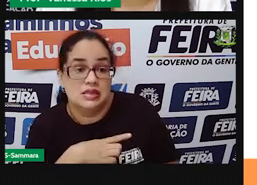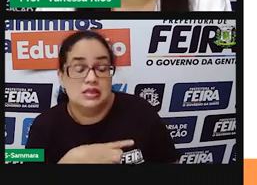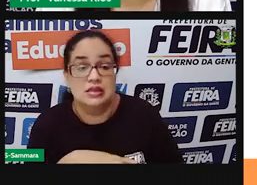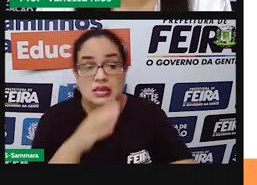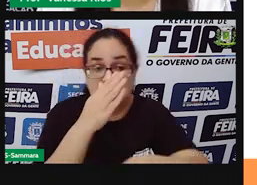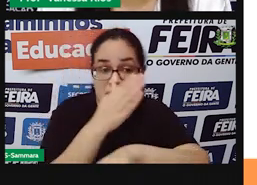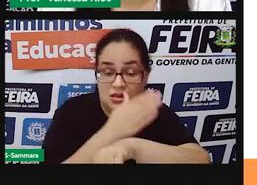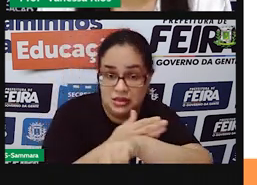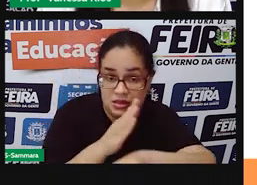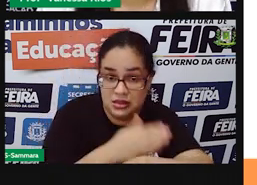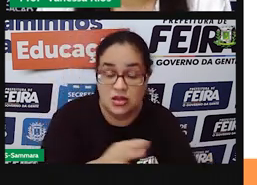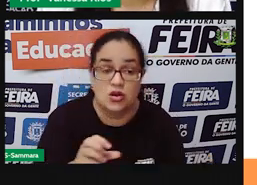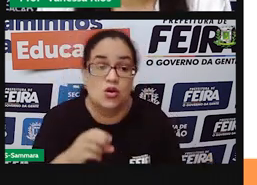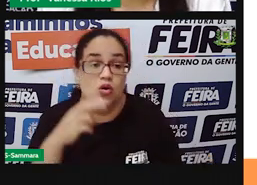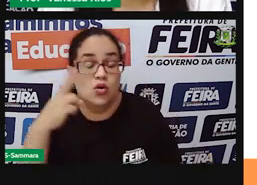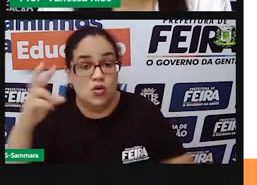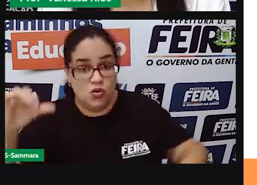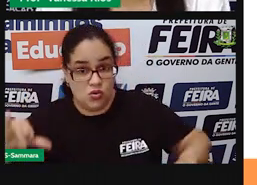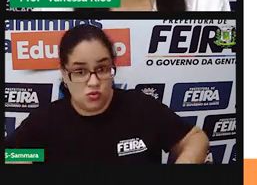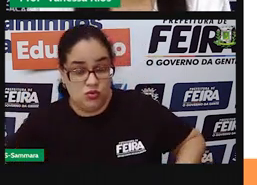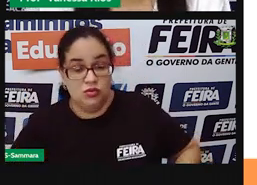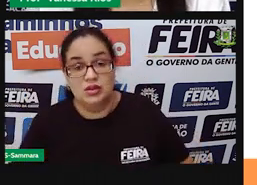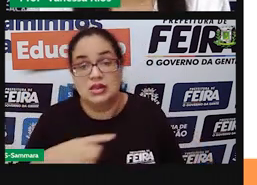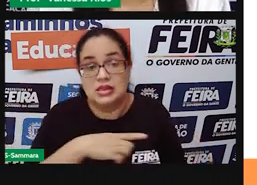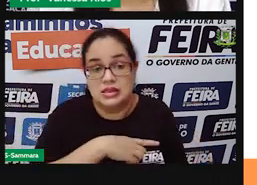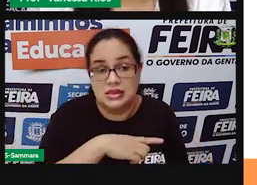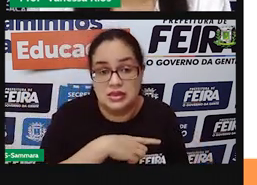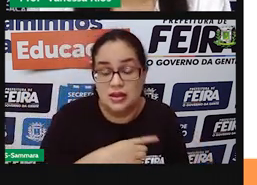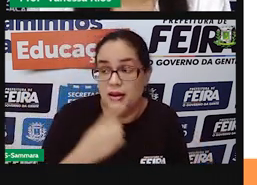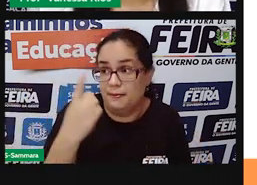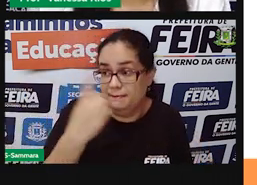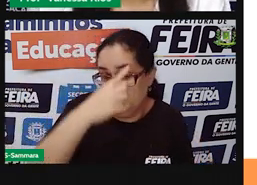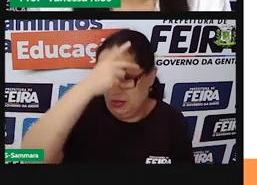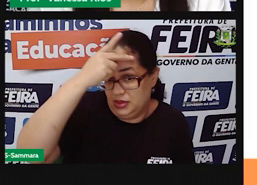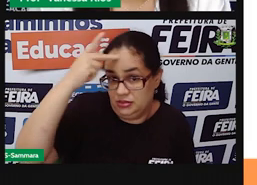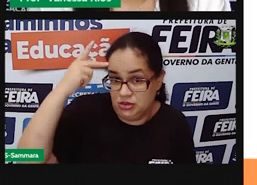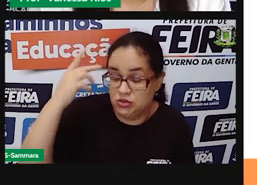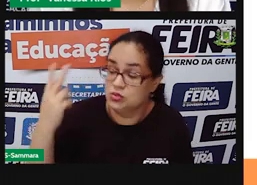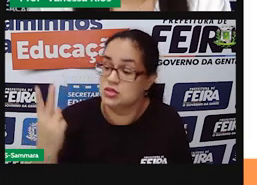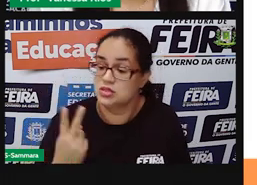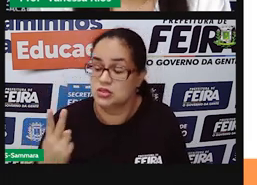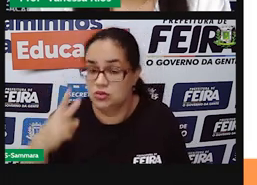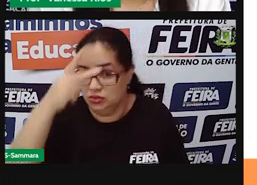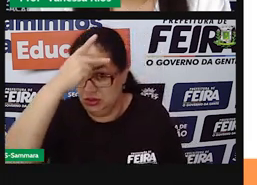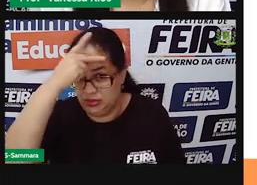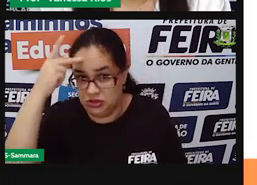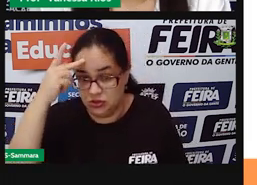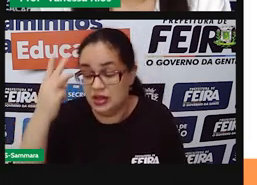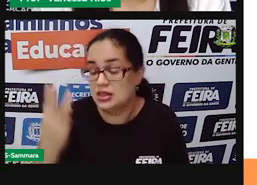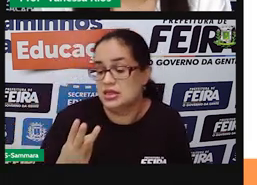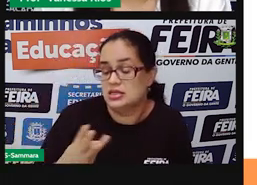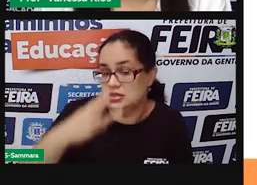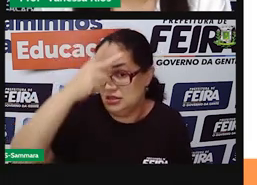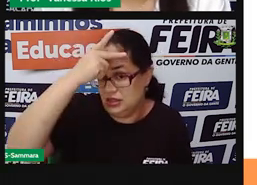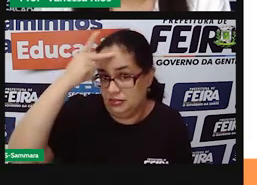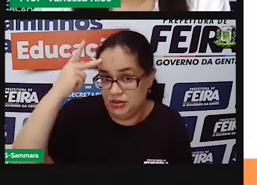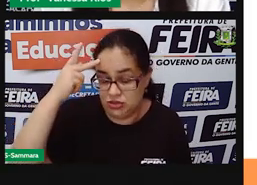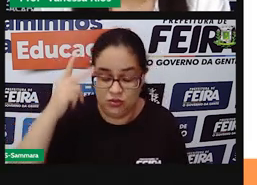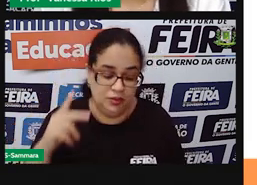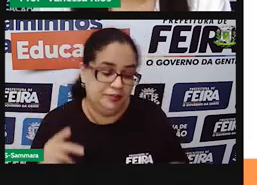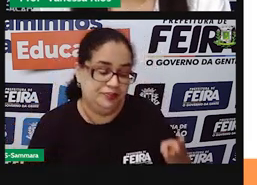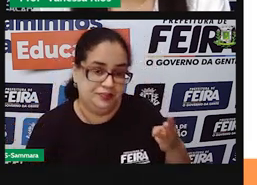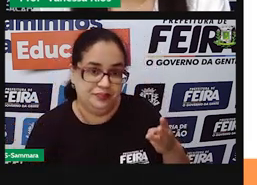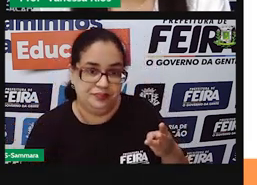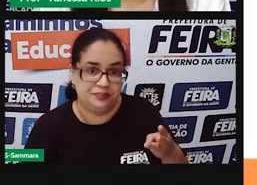praticando ou sofrendo as ações. Então, aí tem primeira pessoa, segunda pessoa e terceira